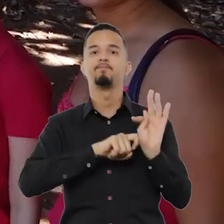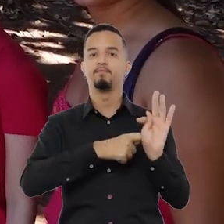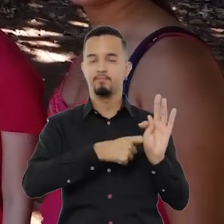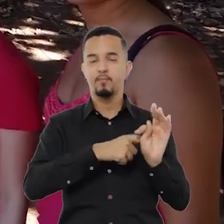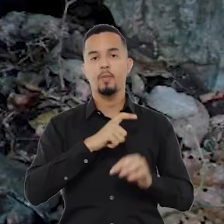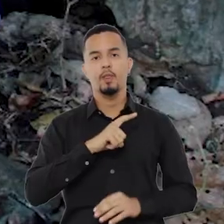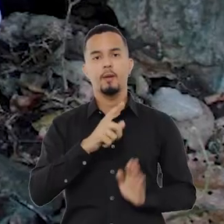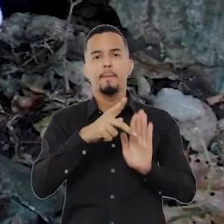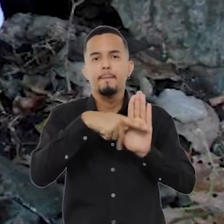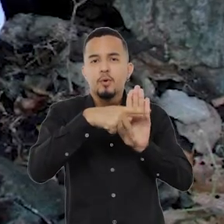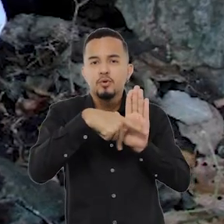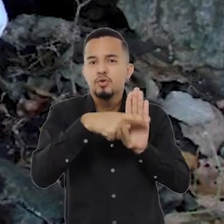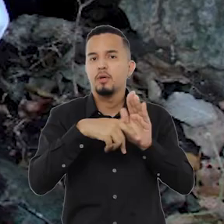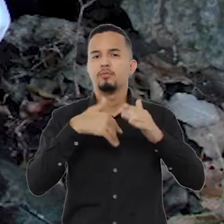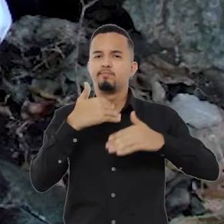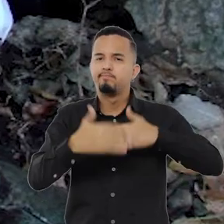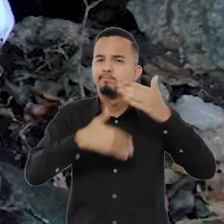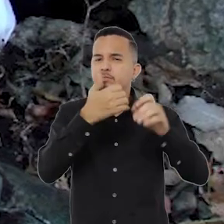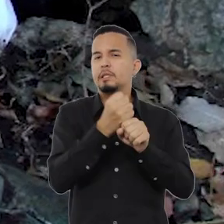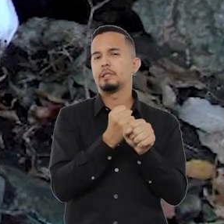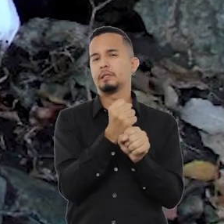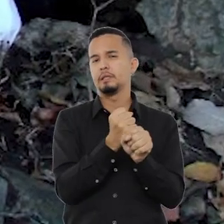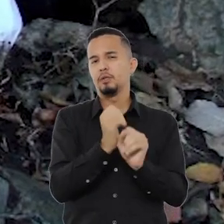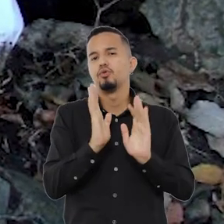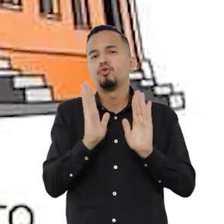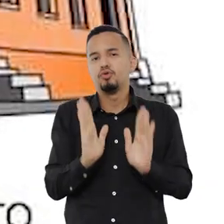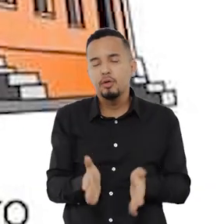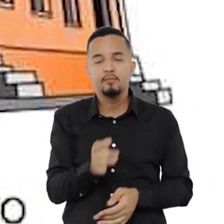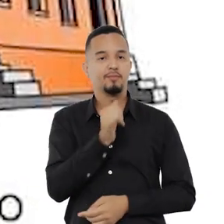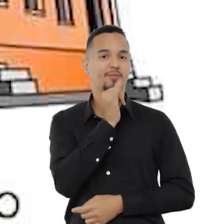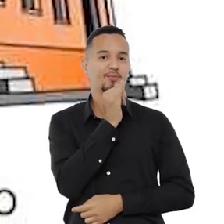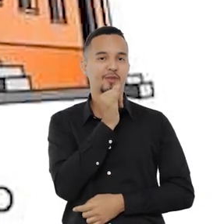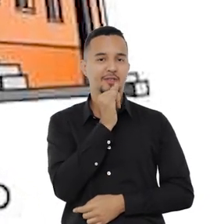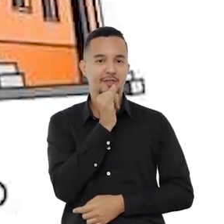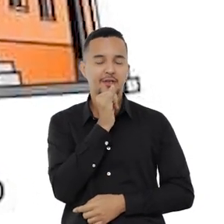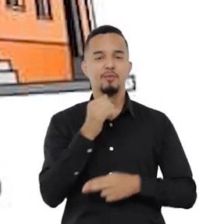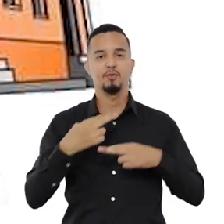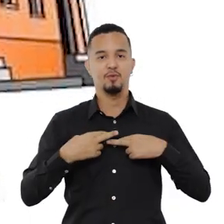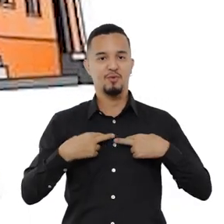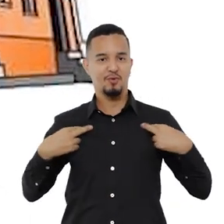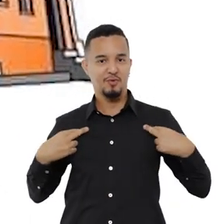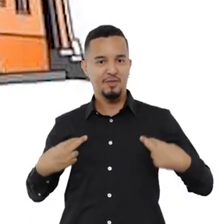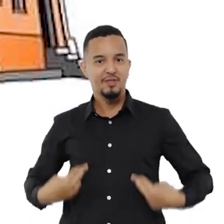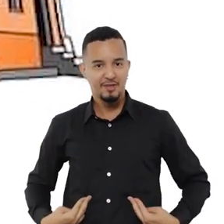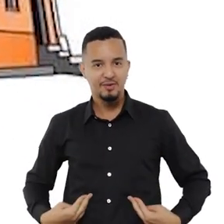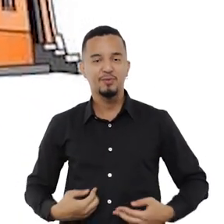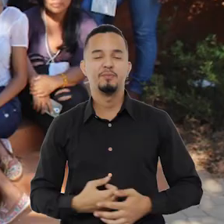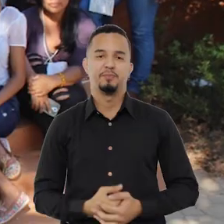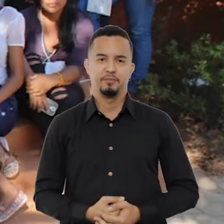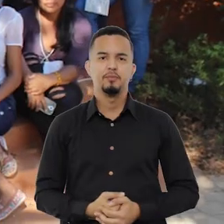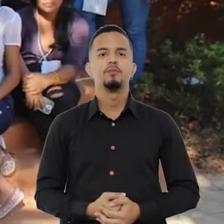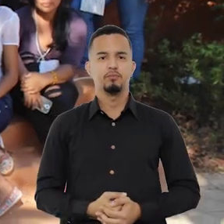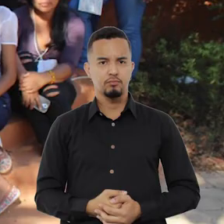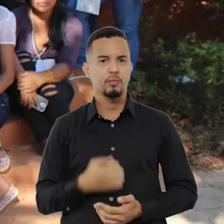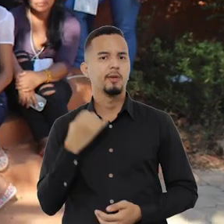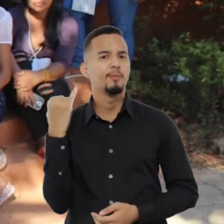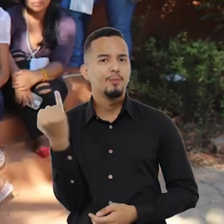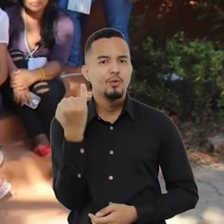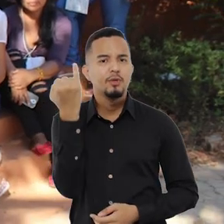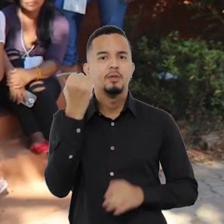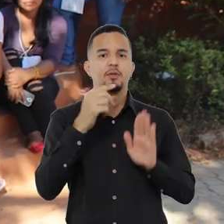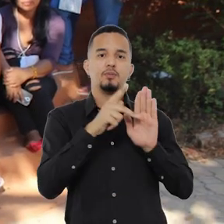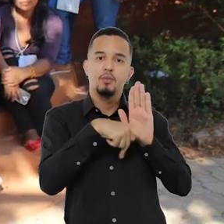Temos projetos que são desenvolvidos há anos, como por exemplo, o Roteiro Geoturístico, um